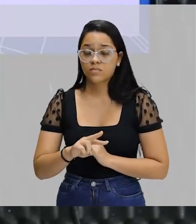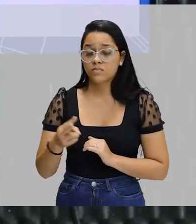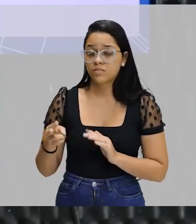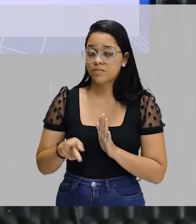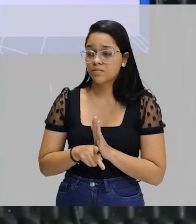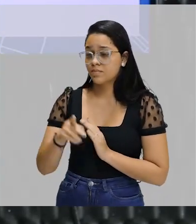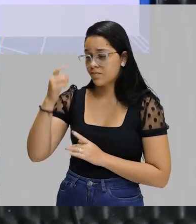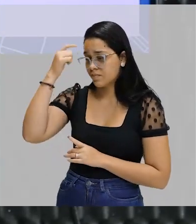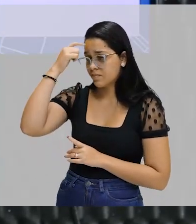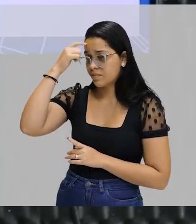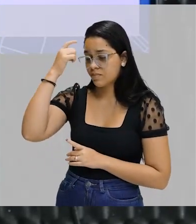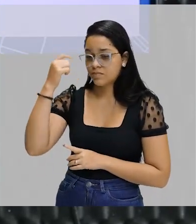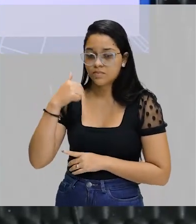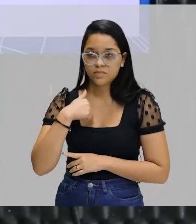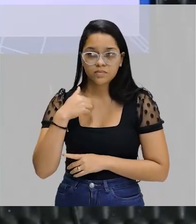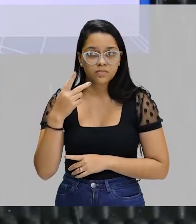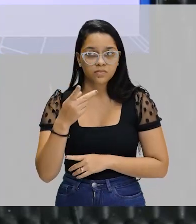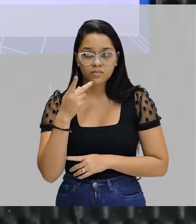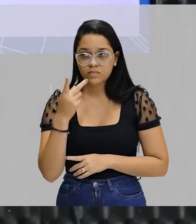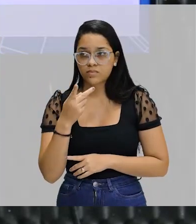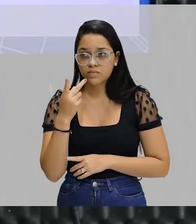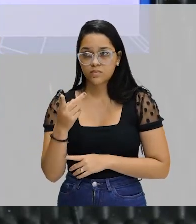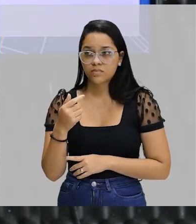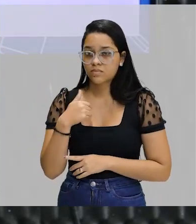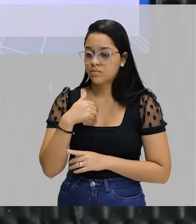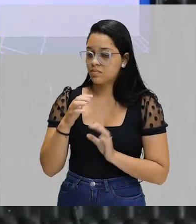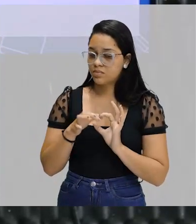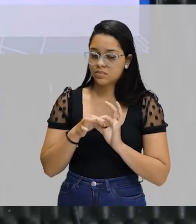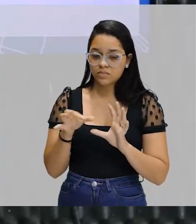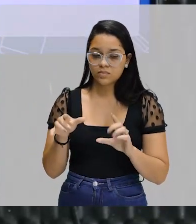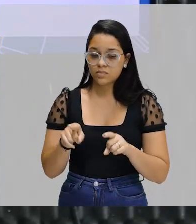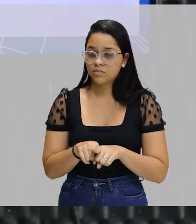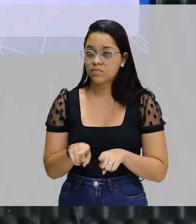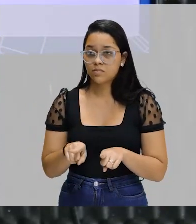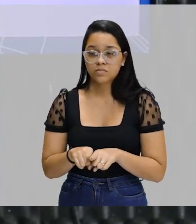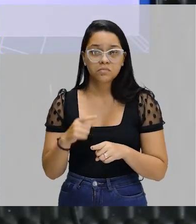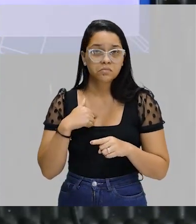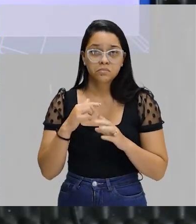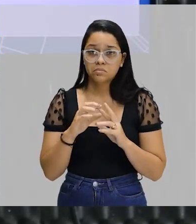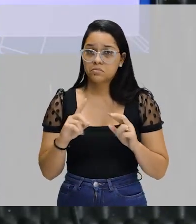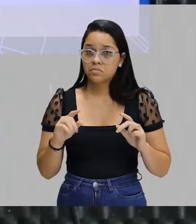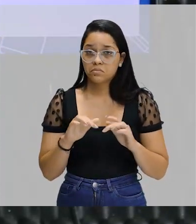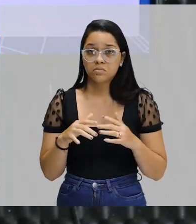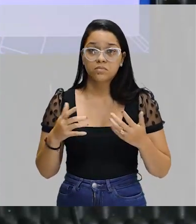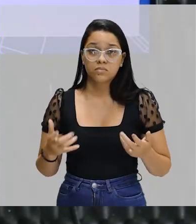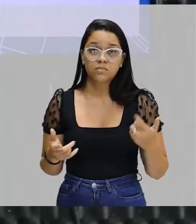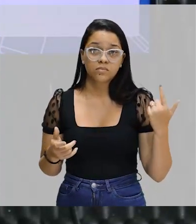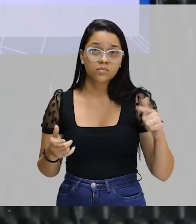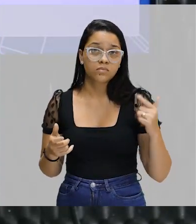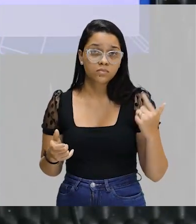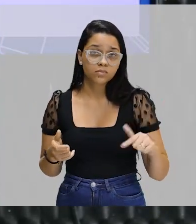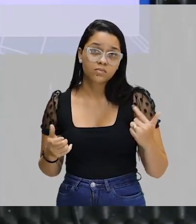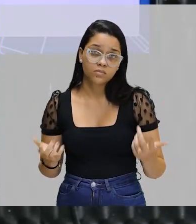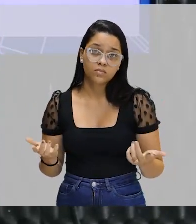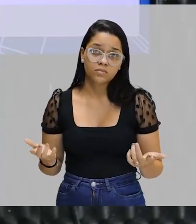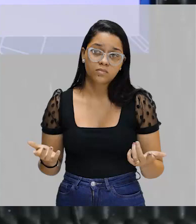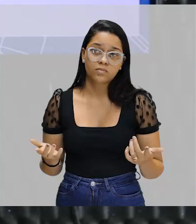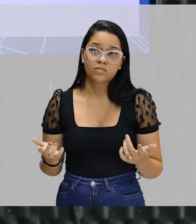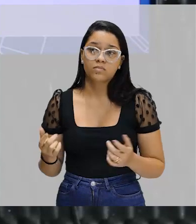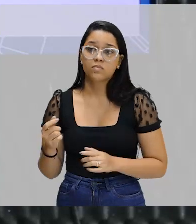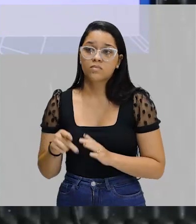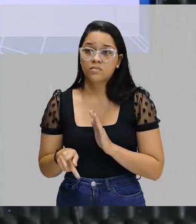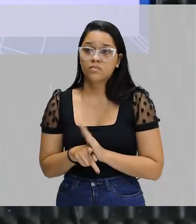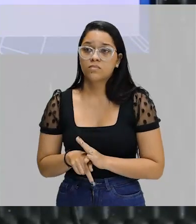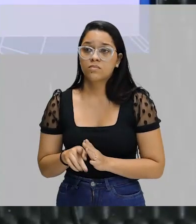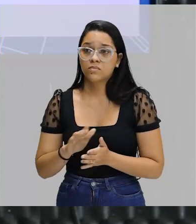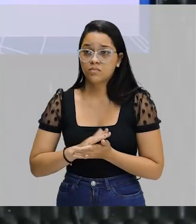das ideias. Então, eu não reafirmo, eu não permito e nem desfaço ambiguidade. Não existe ambiguidade. Aí é a